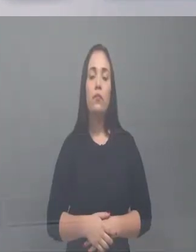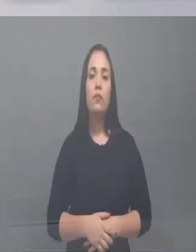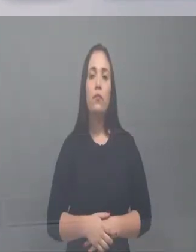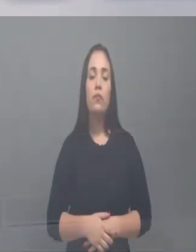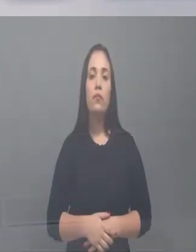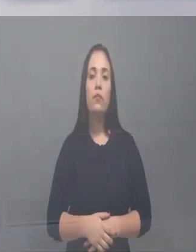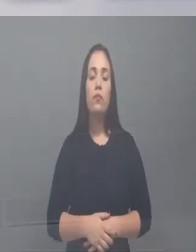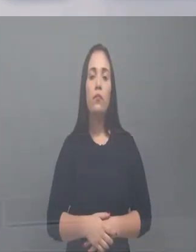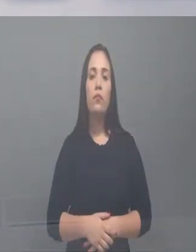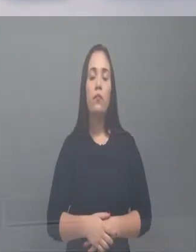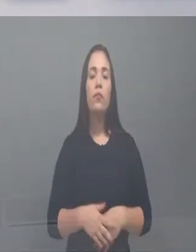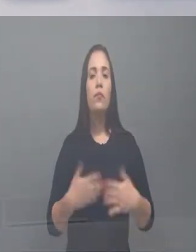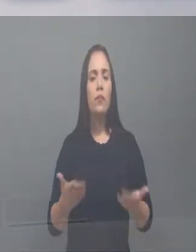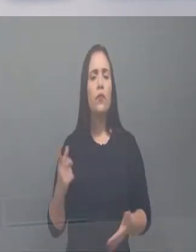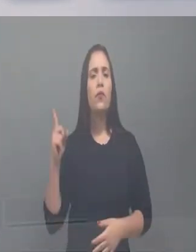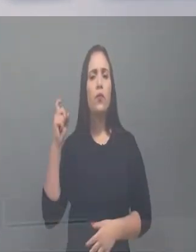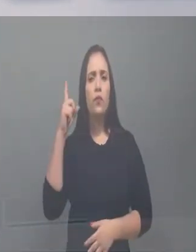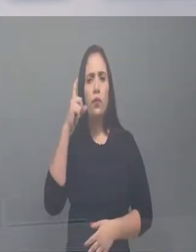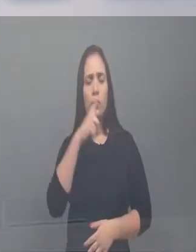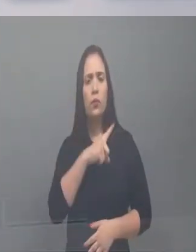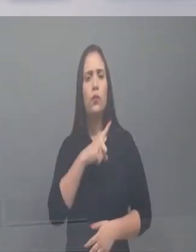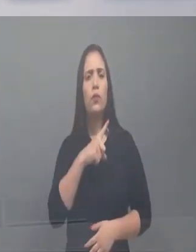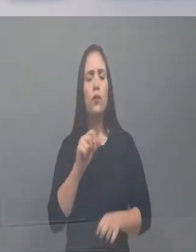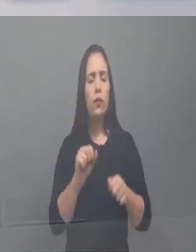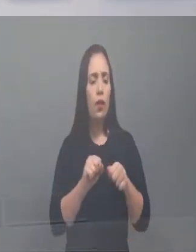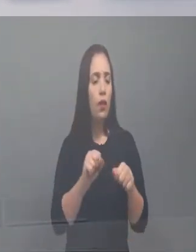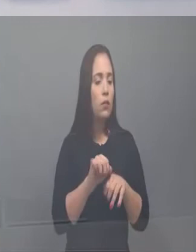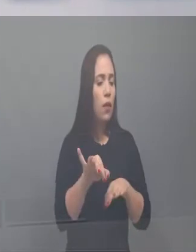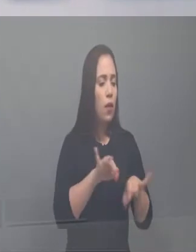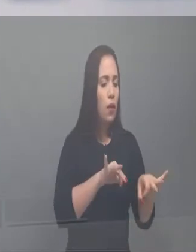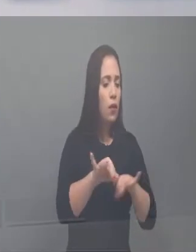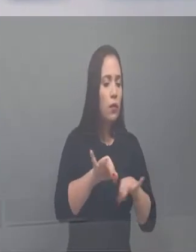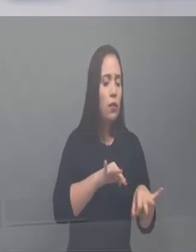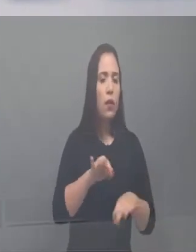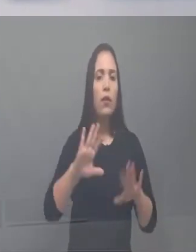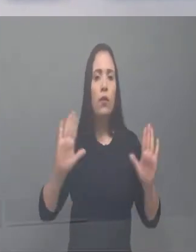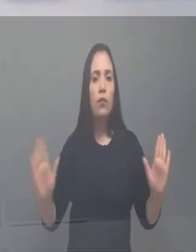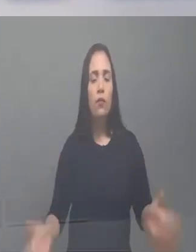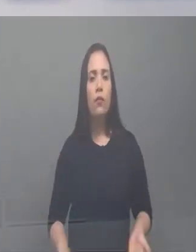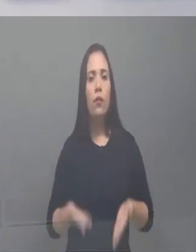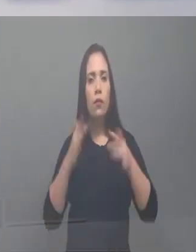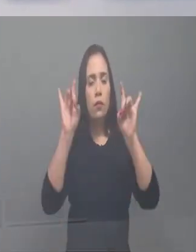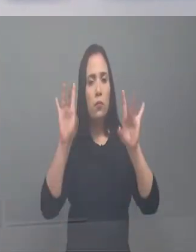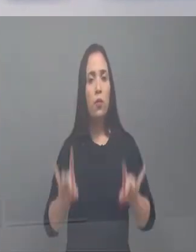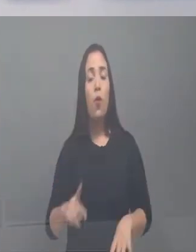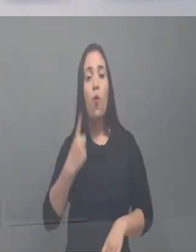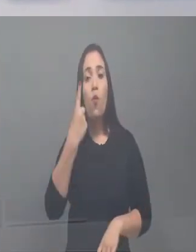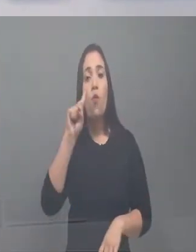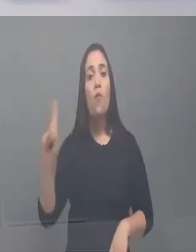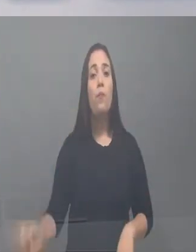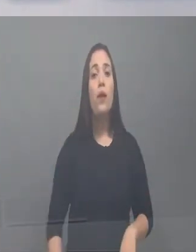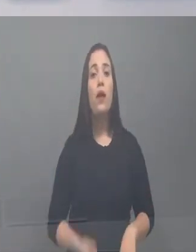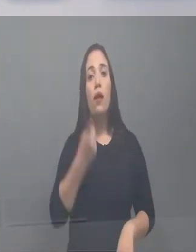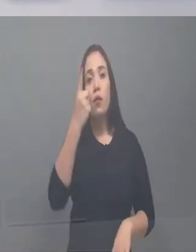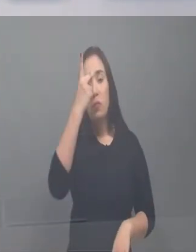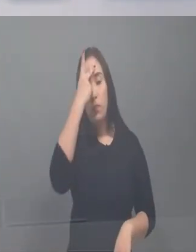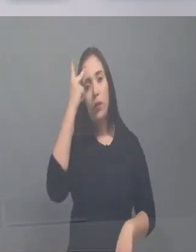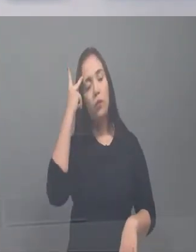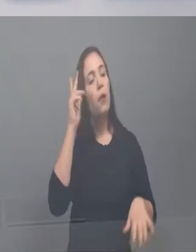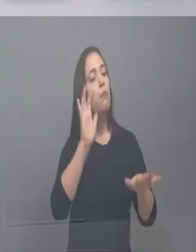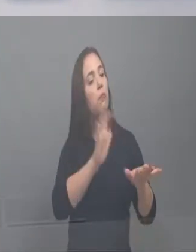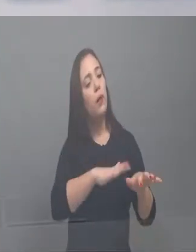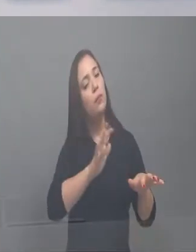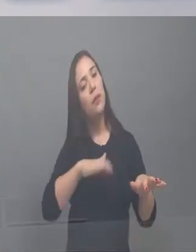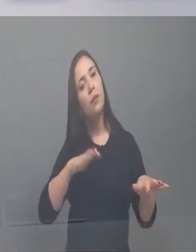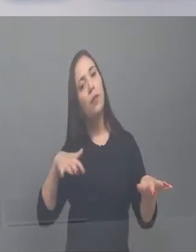a gente começou, porque é dificuldade você fazer uma estrutura grande daquela para um evento que bota mais de um milhão e meio de pessoas na